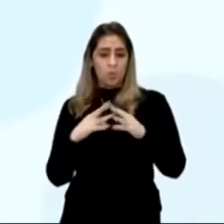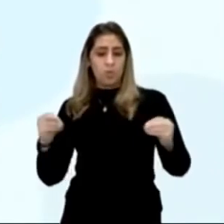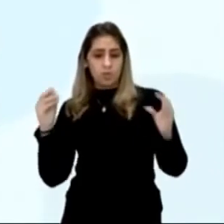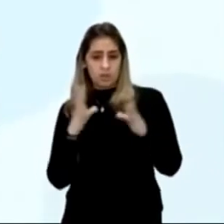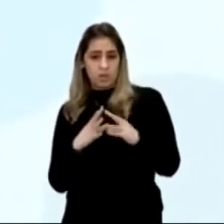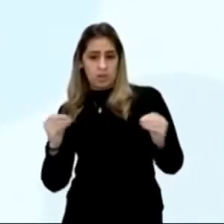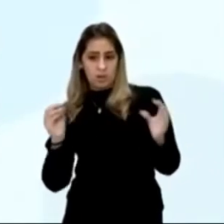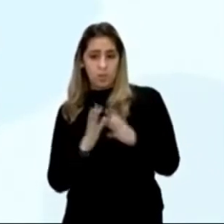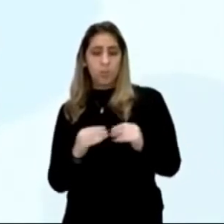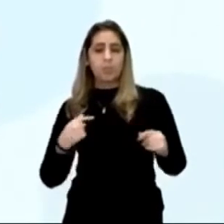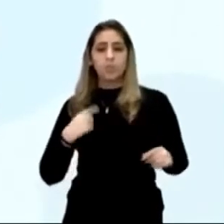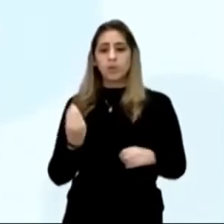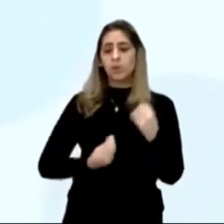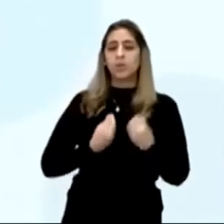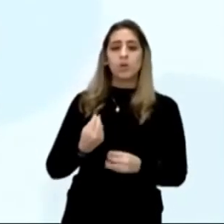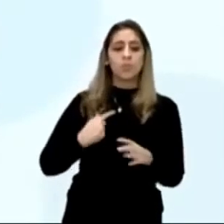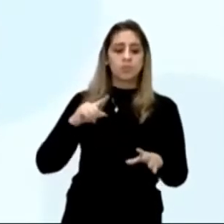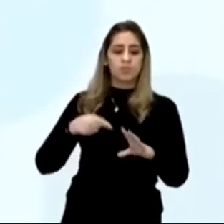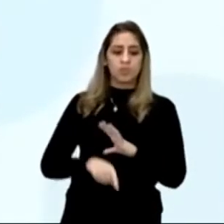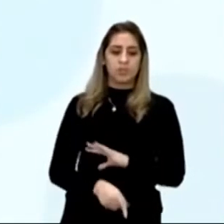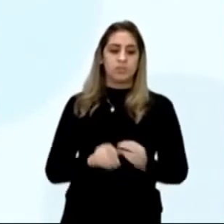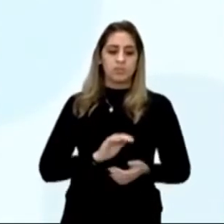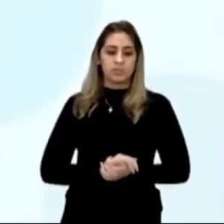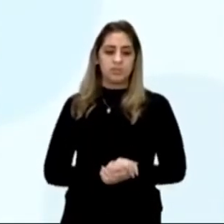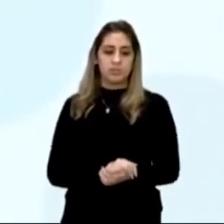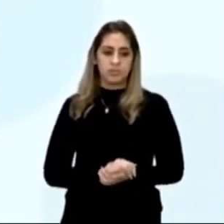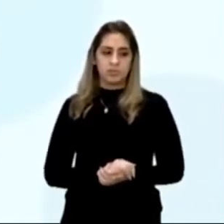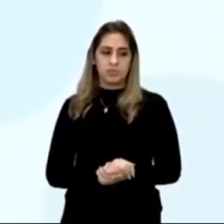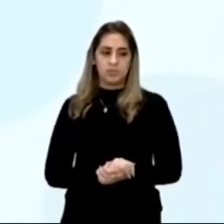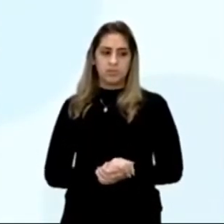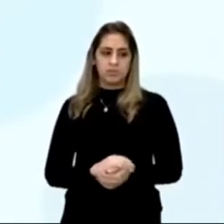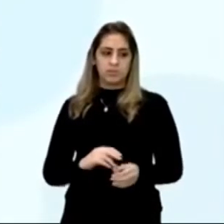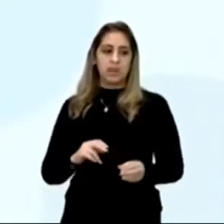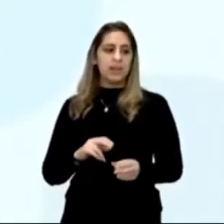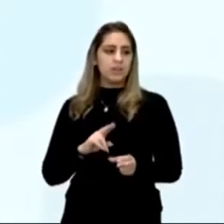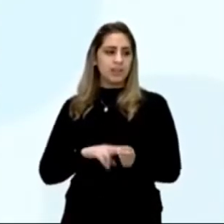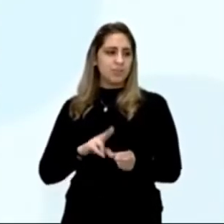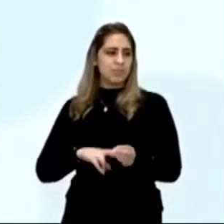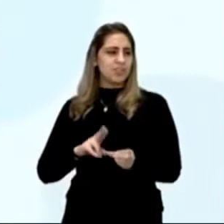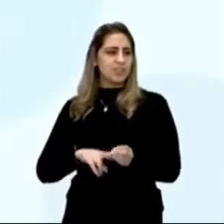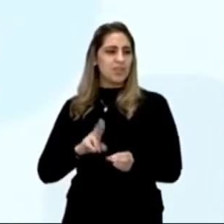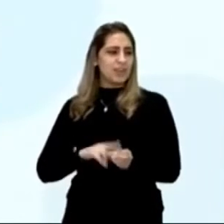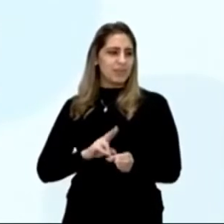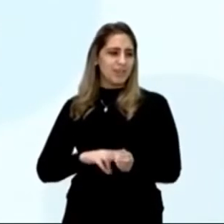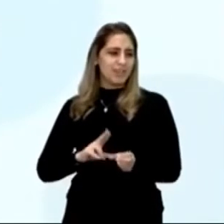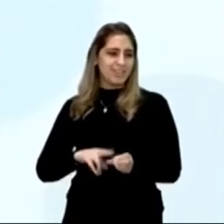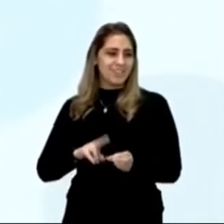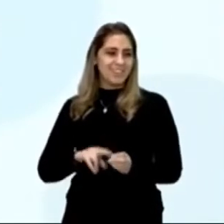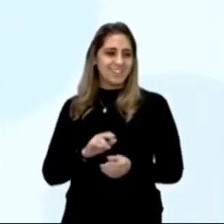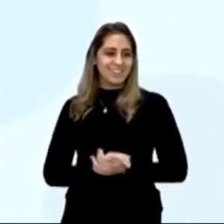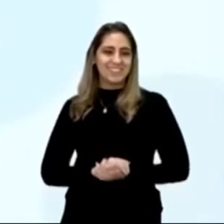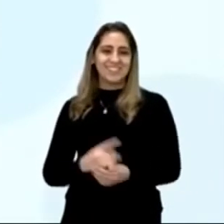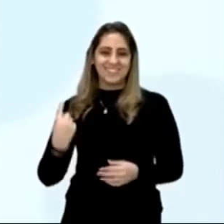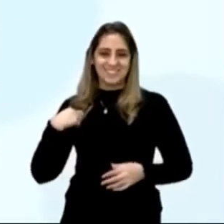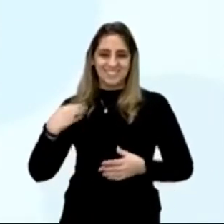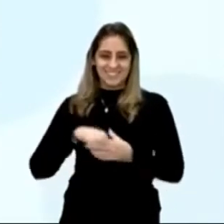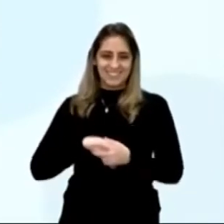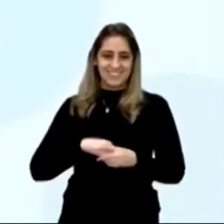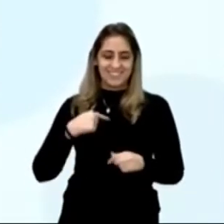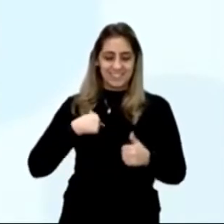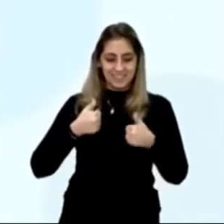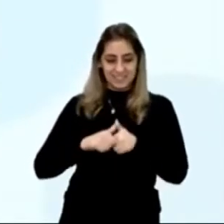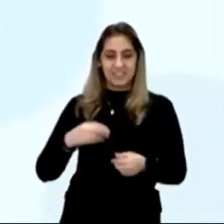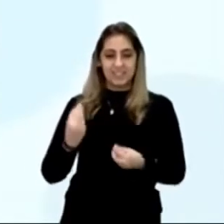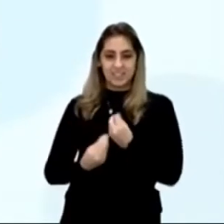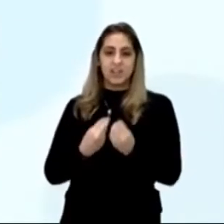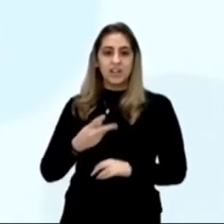agudos na ponta, um furador, metem-nos pela parte de dentro do beiço, e a parte que lhes fica, entre o beiço e os dentes, é